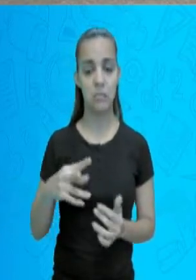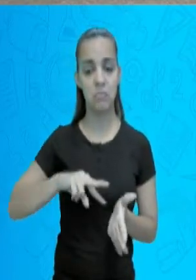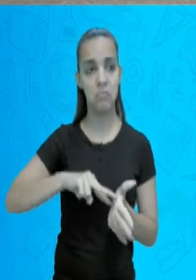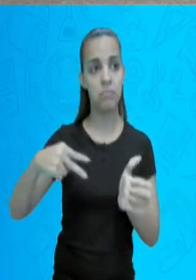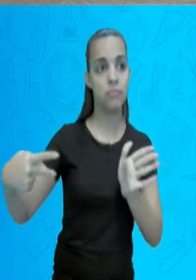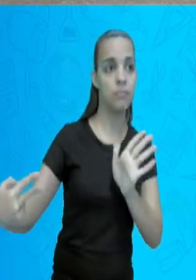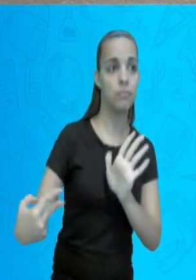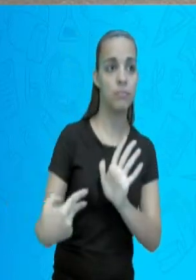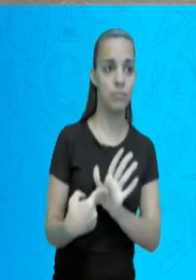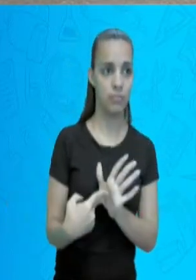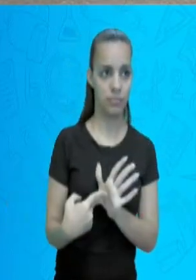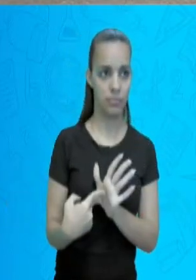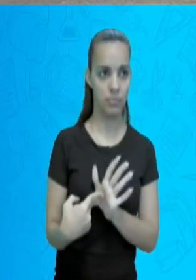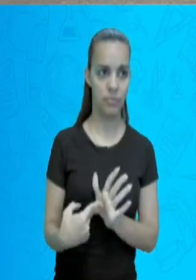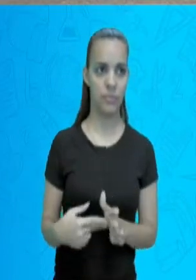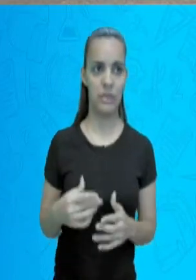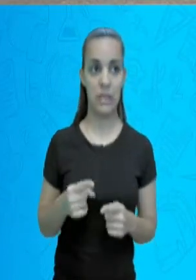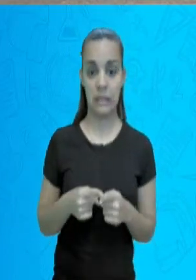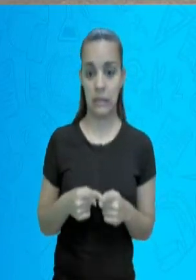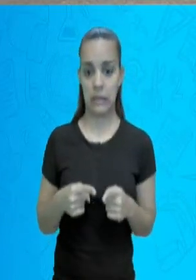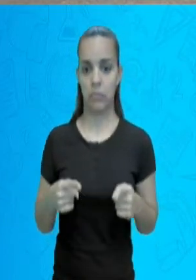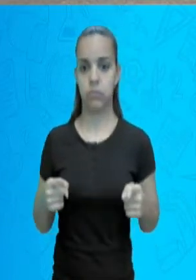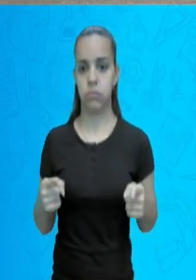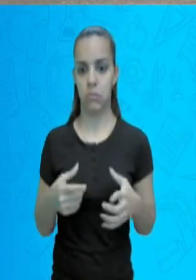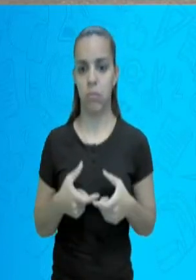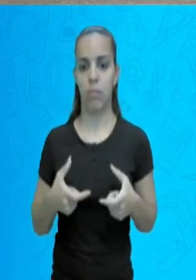está nascendo muito.